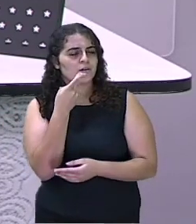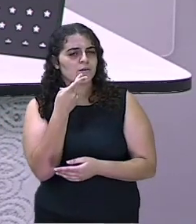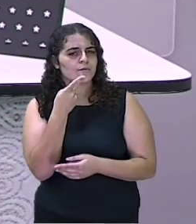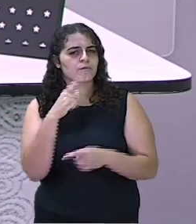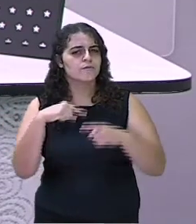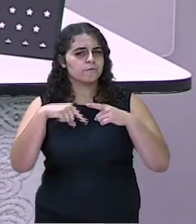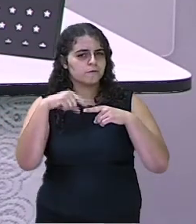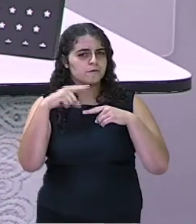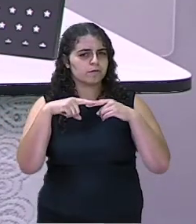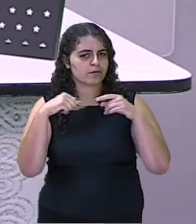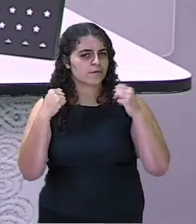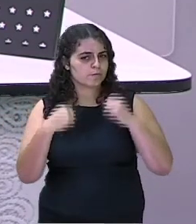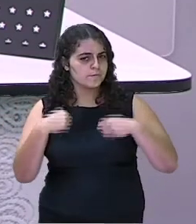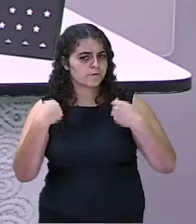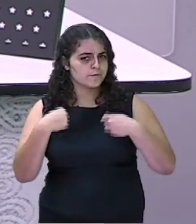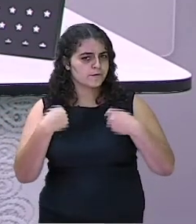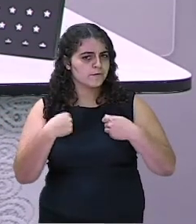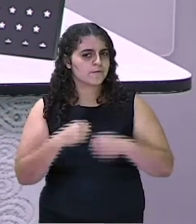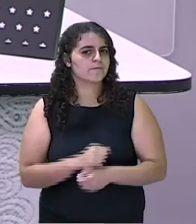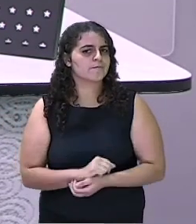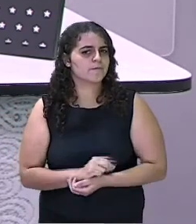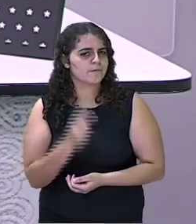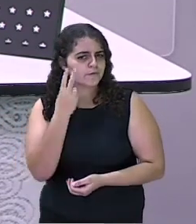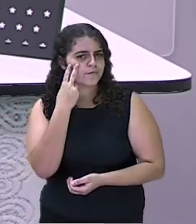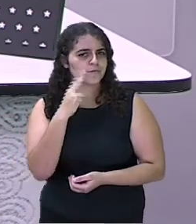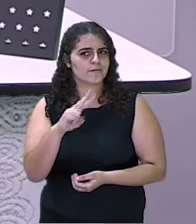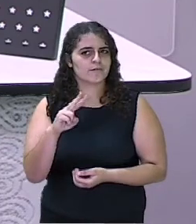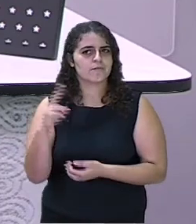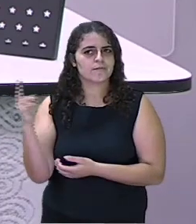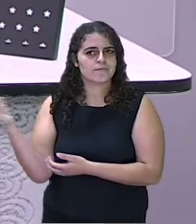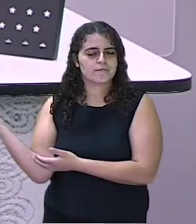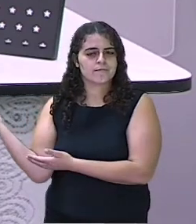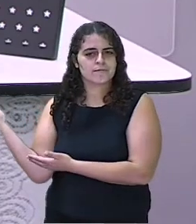materiais necessários? Vamos ver? Olha aqui.